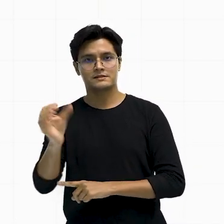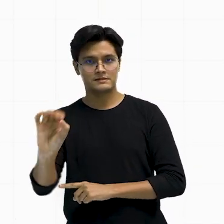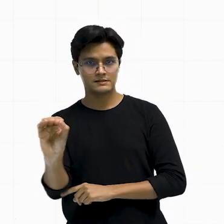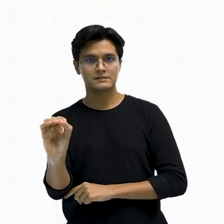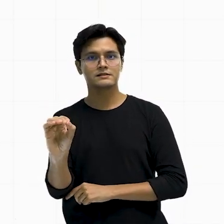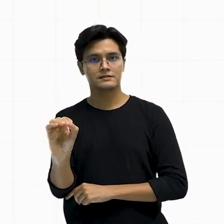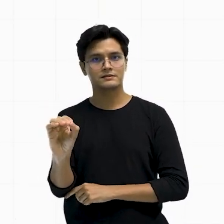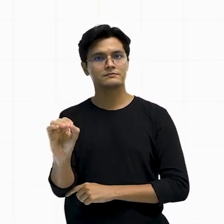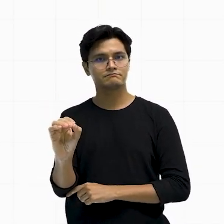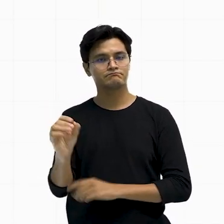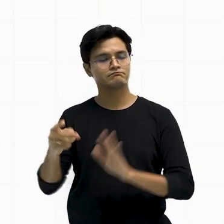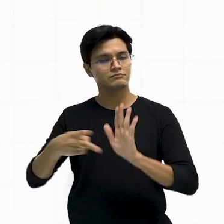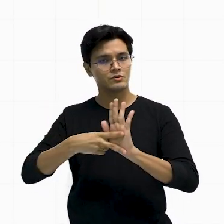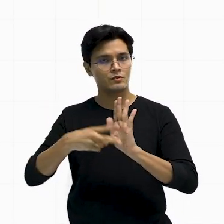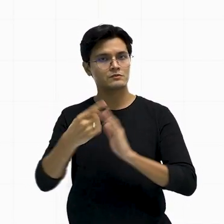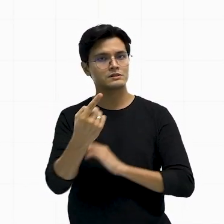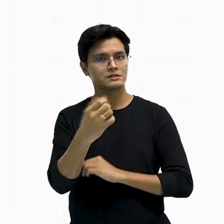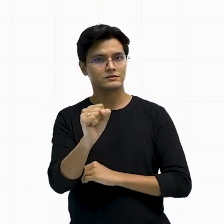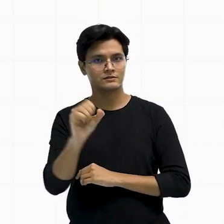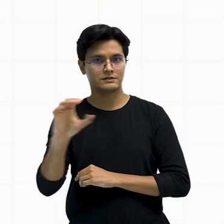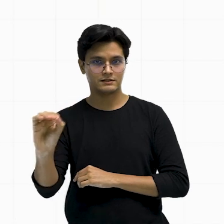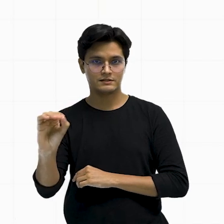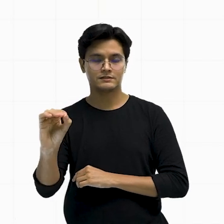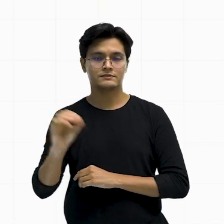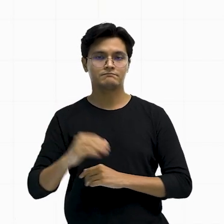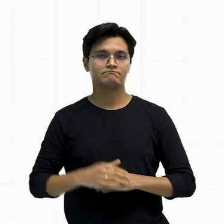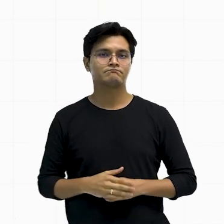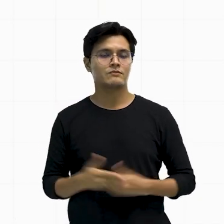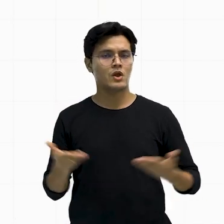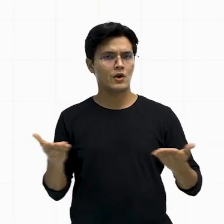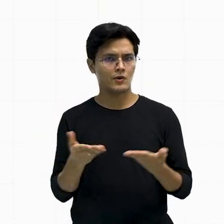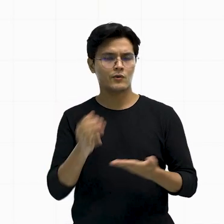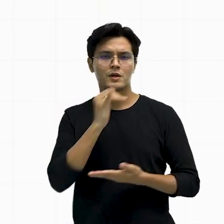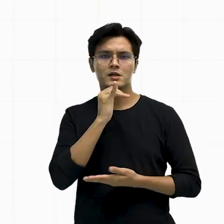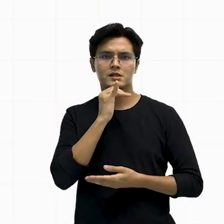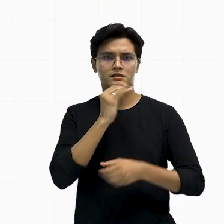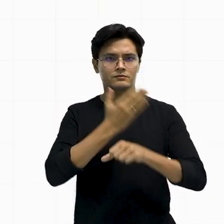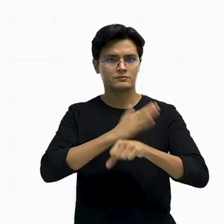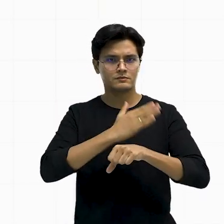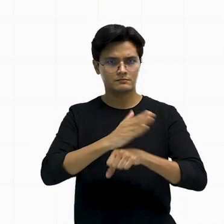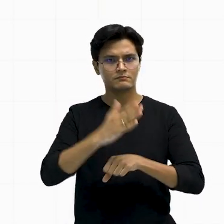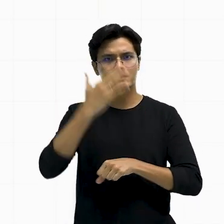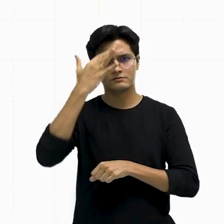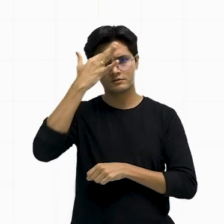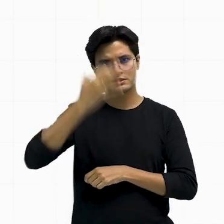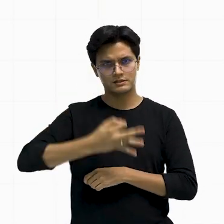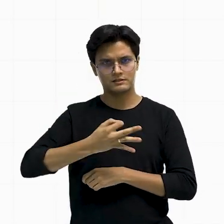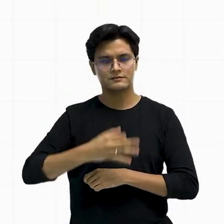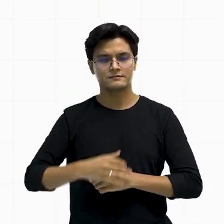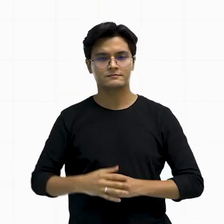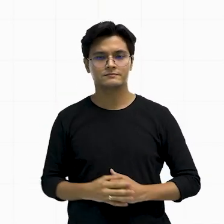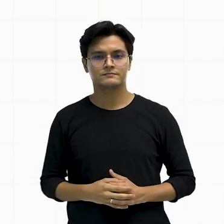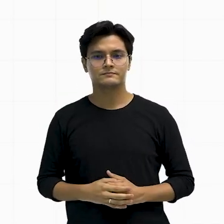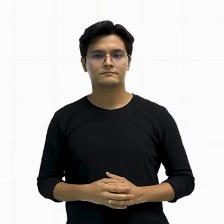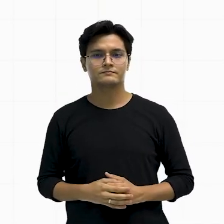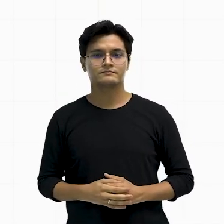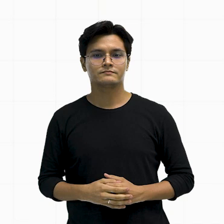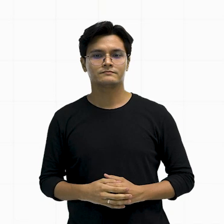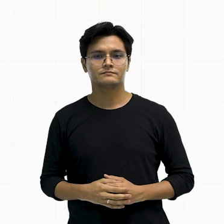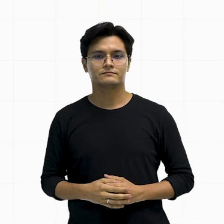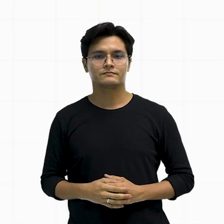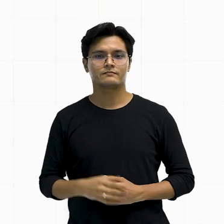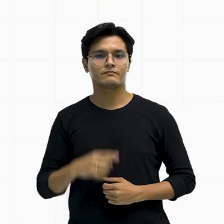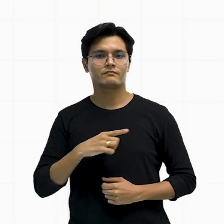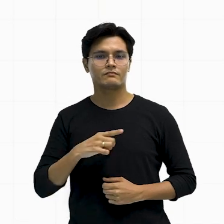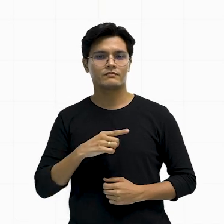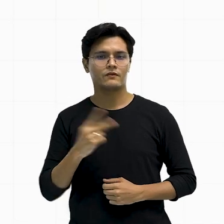180 graus. Tudo bem? Vamos ver um exemplo prático agora, para a gente entender melhor? Vamos lá. Quanto é que vale o valor